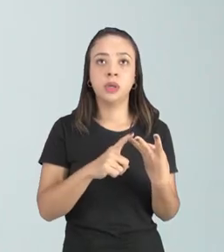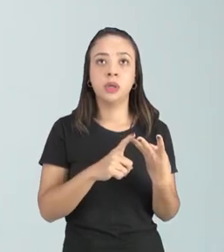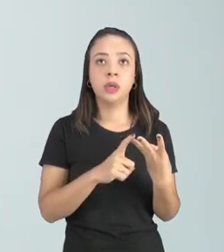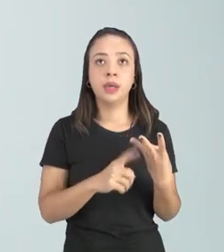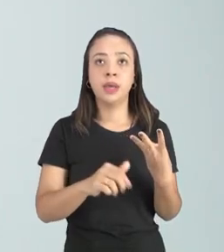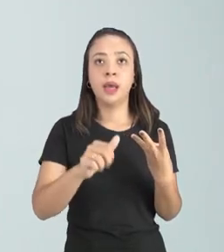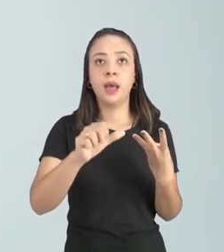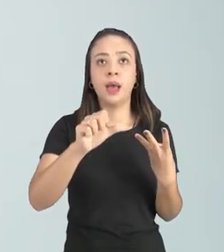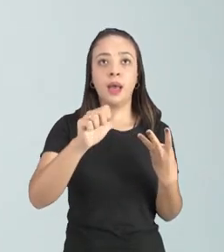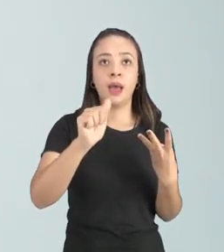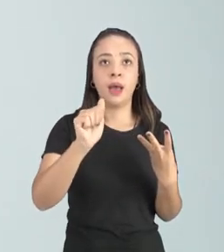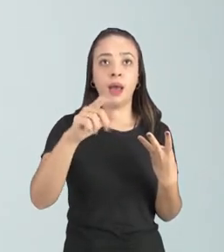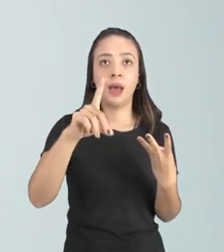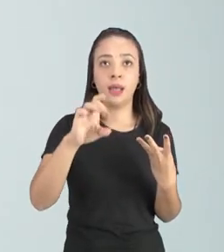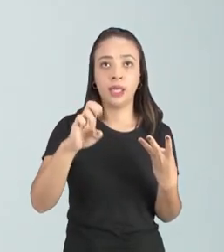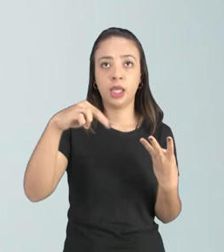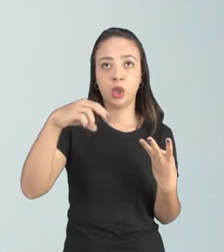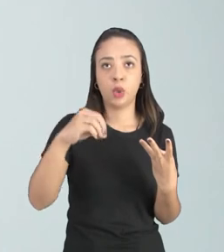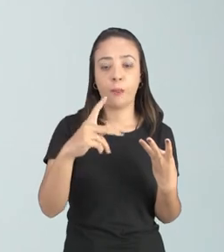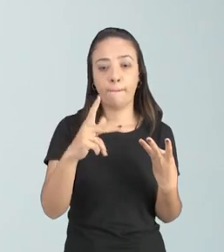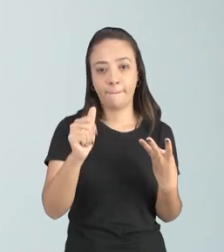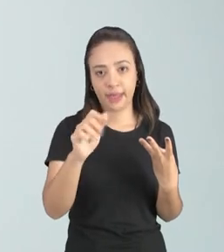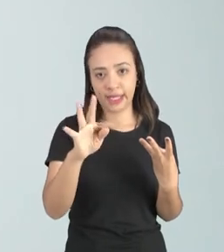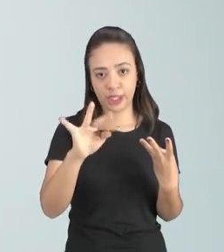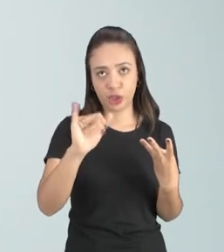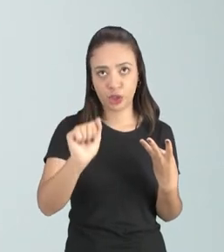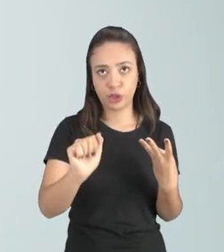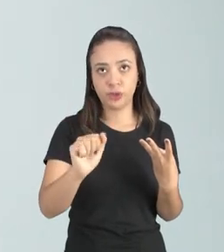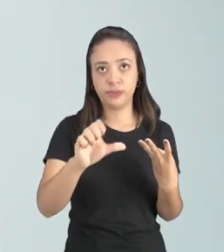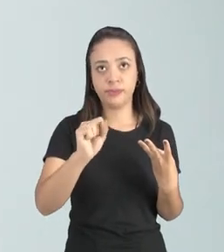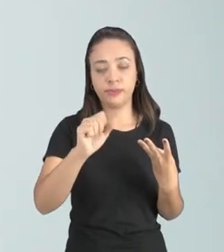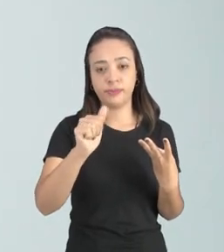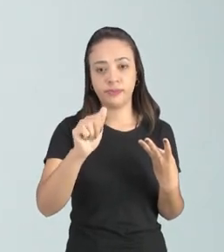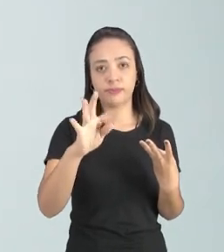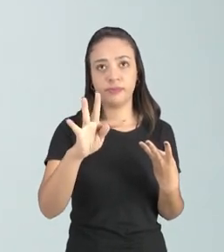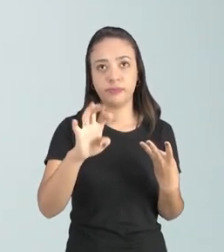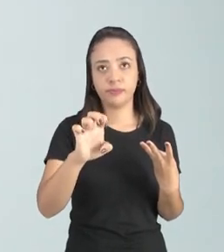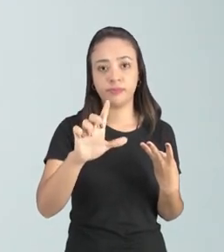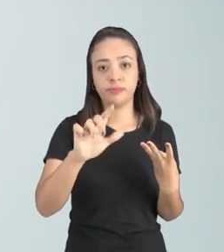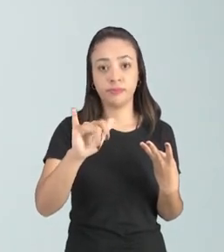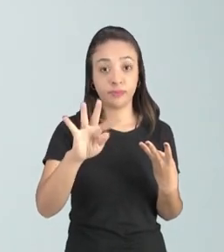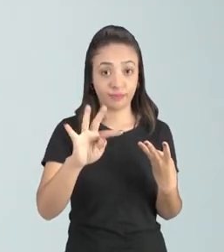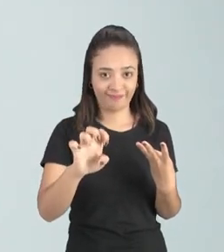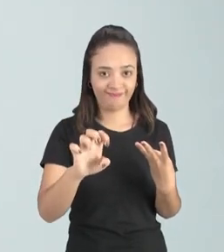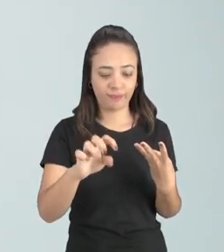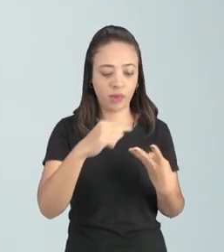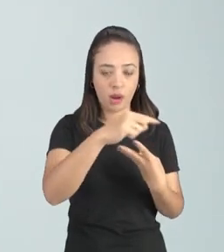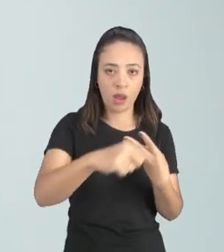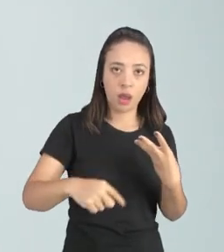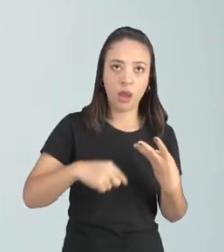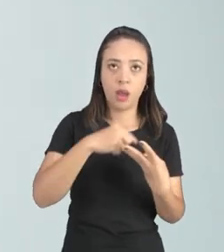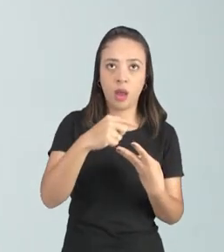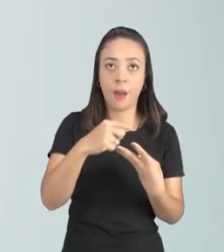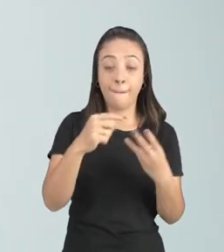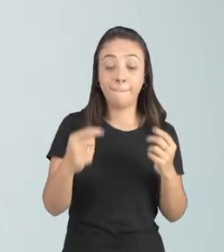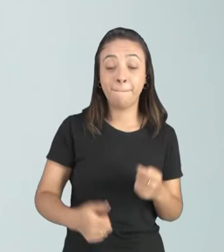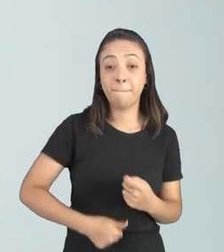não fazia para vocês a prima infecção é o primeiro contato com a bactéria se seu corpo corpo estiver bom